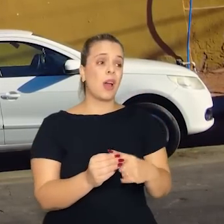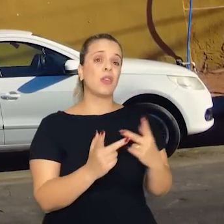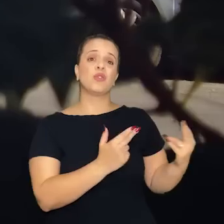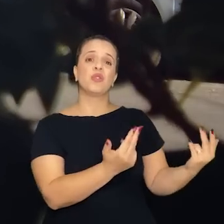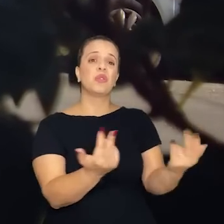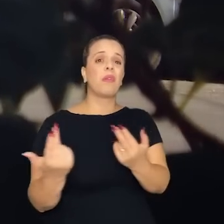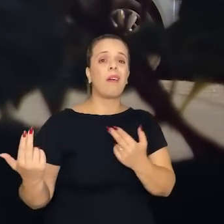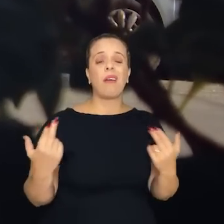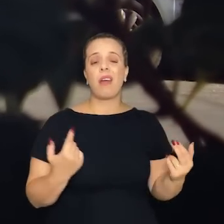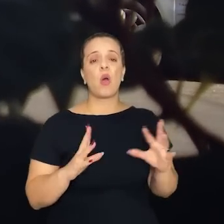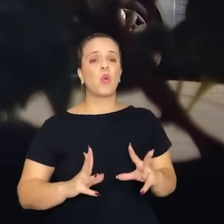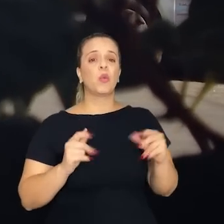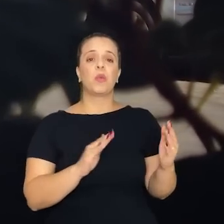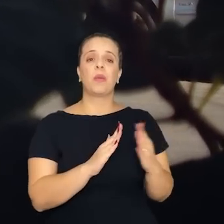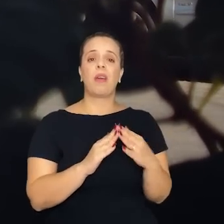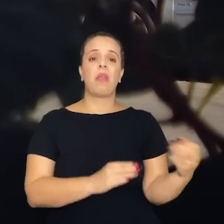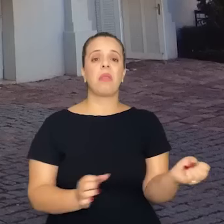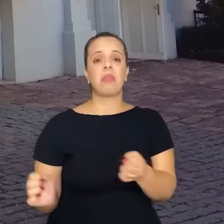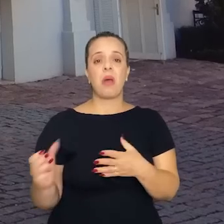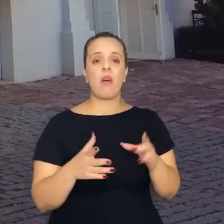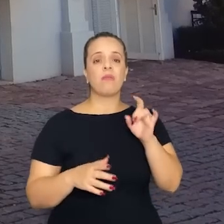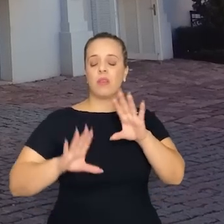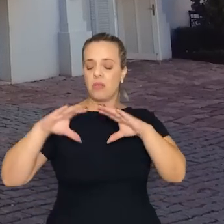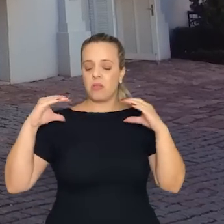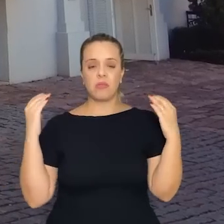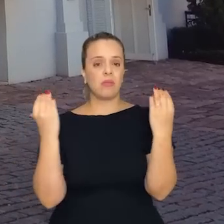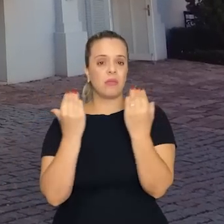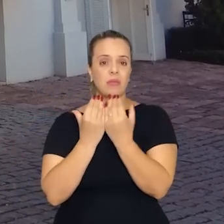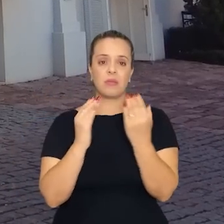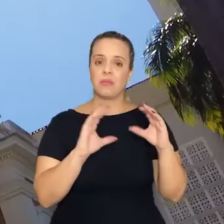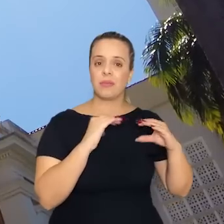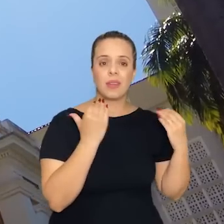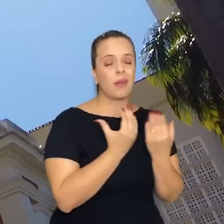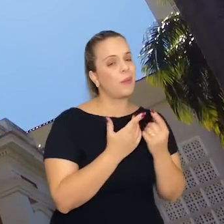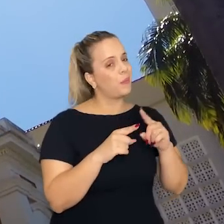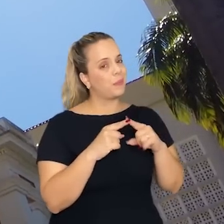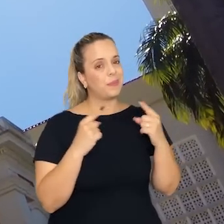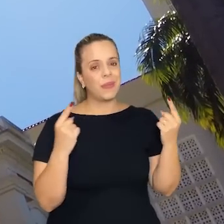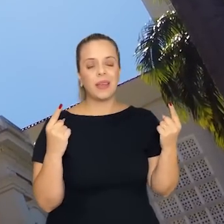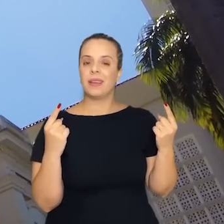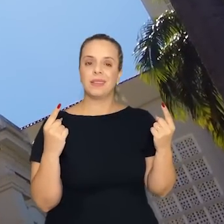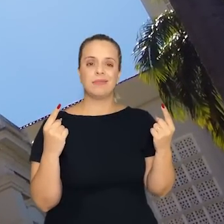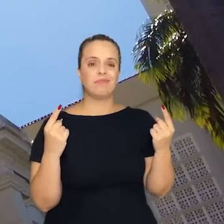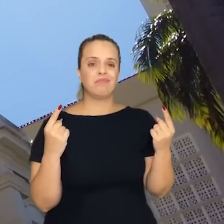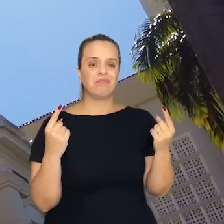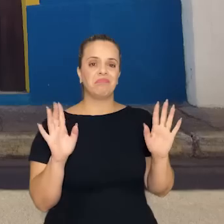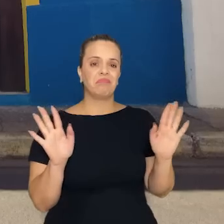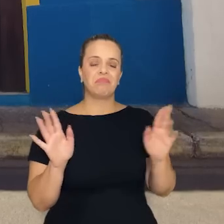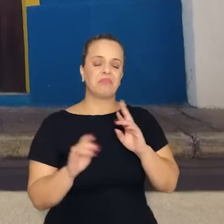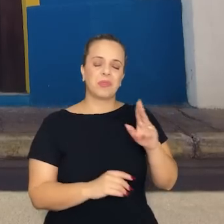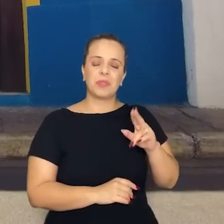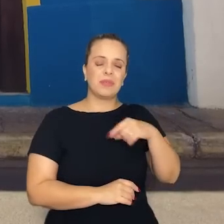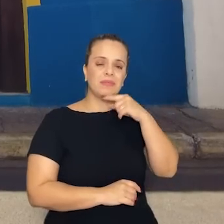com os prédios modernos, com os condomínios fechados, mas não tem nada para dizer de